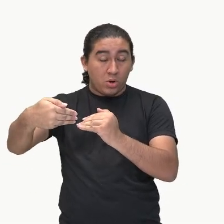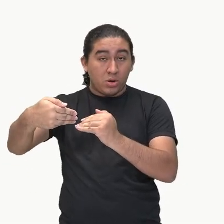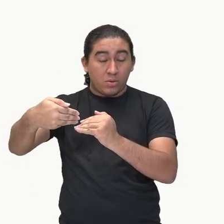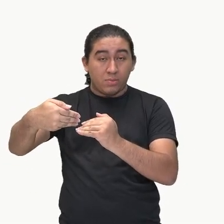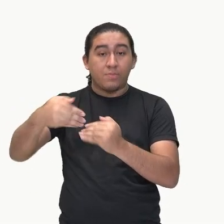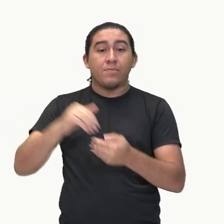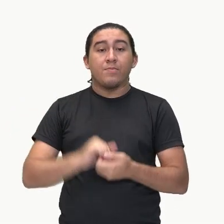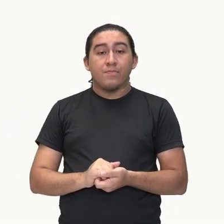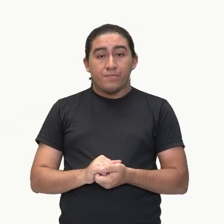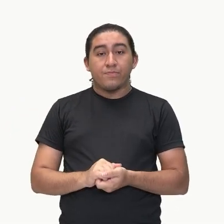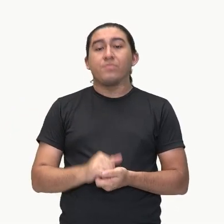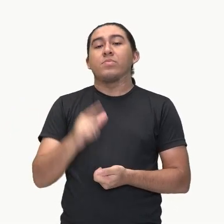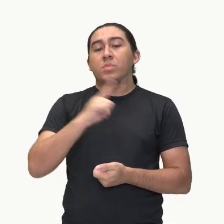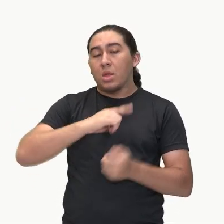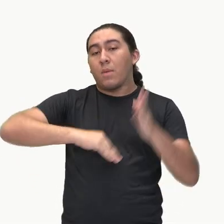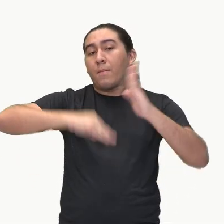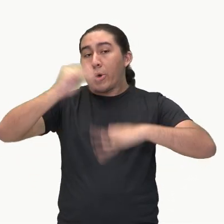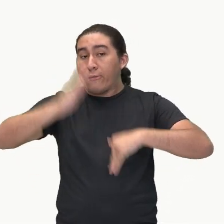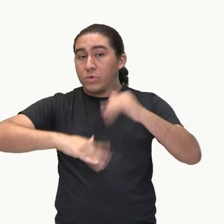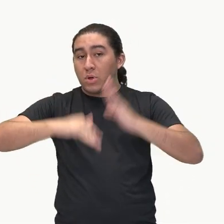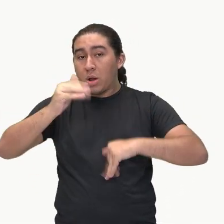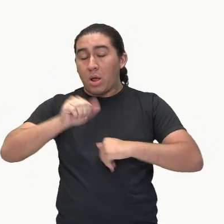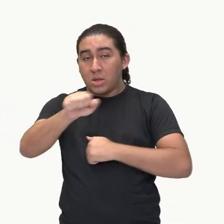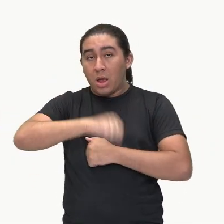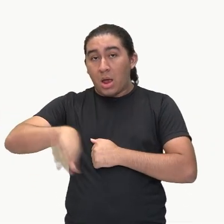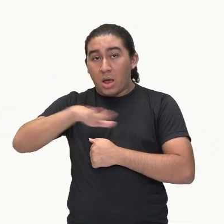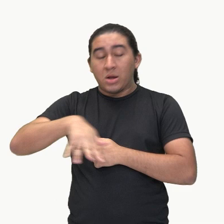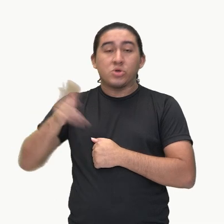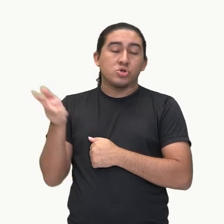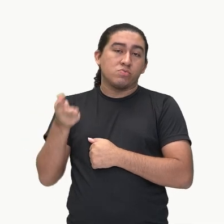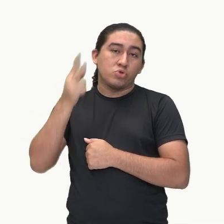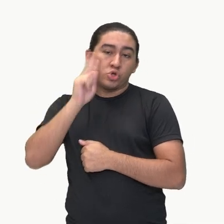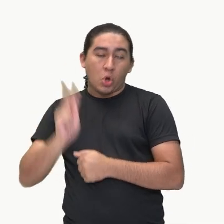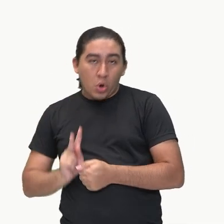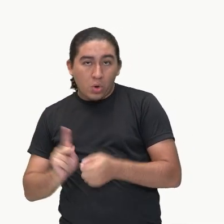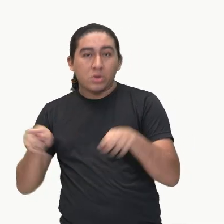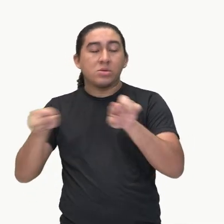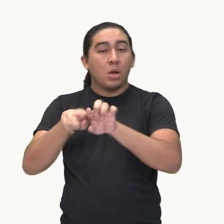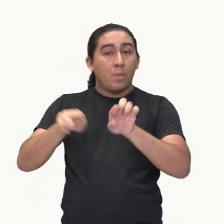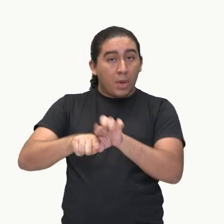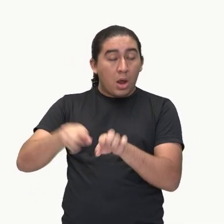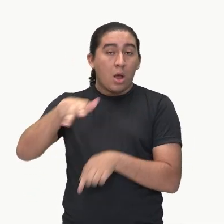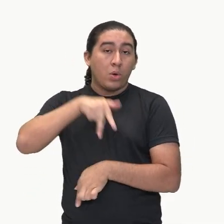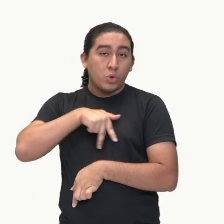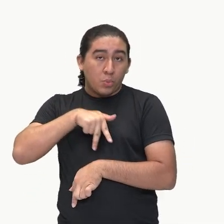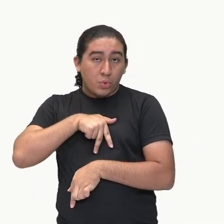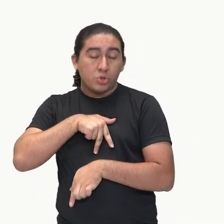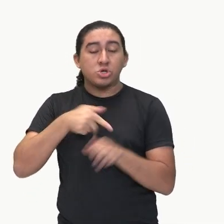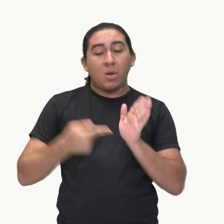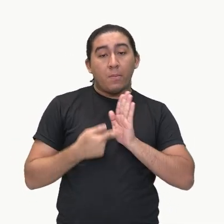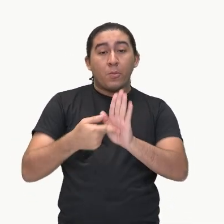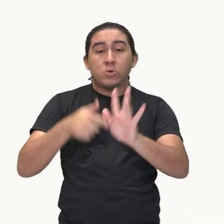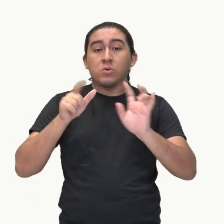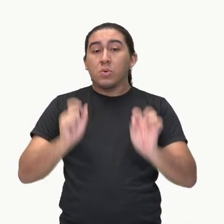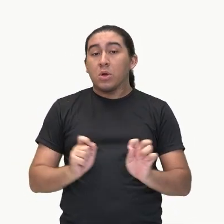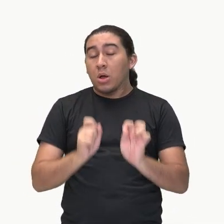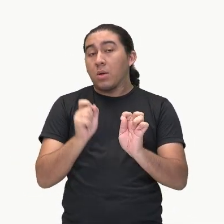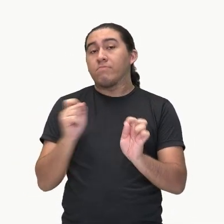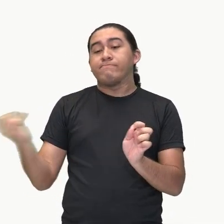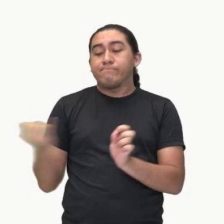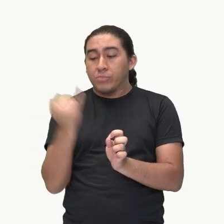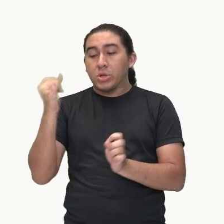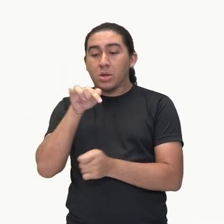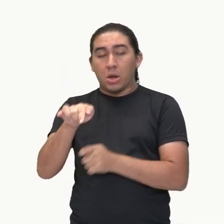com profissionais da área de História e de Antropologia que demonstrem a importância